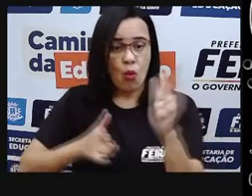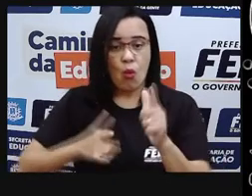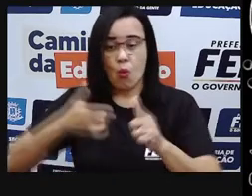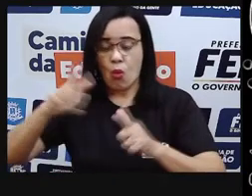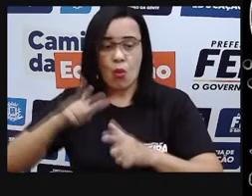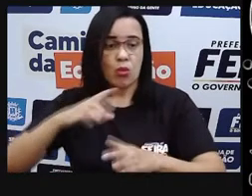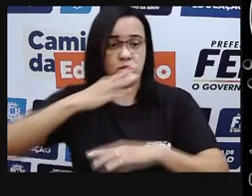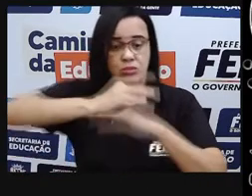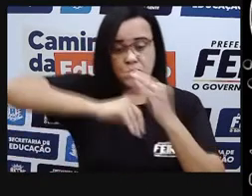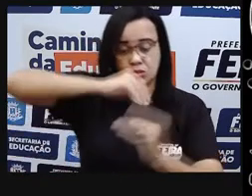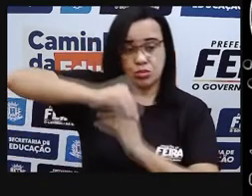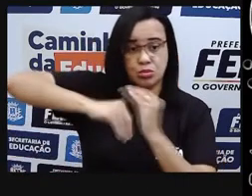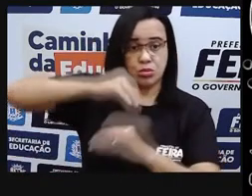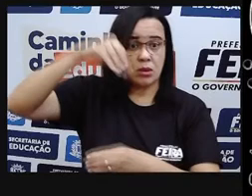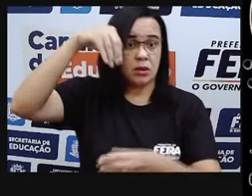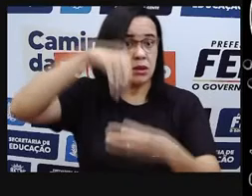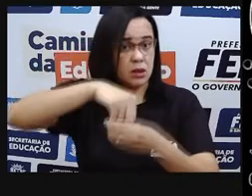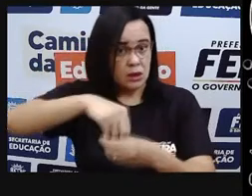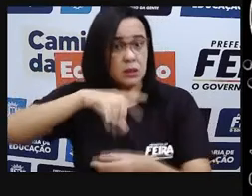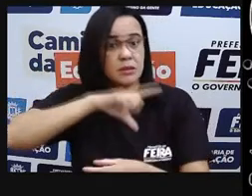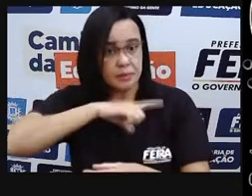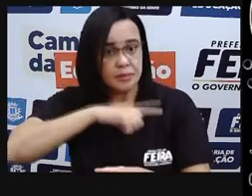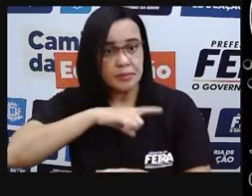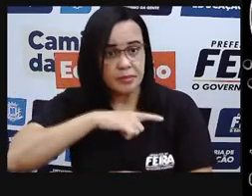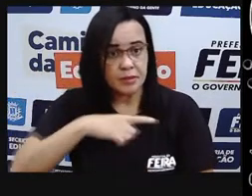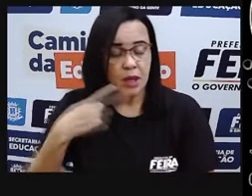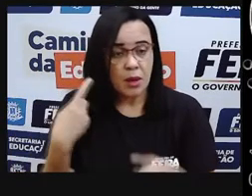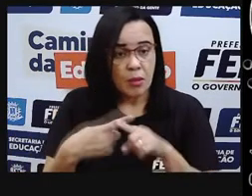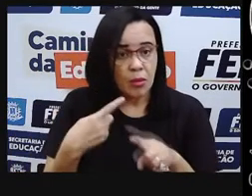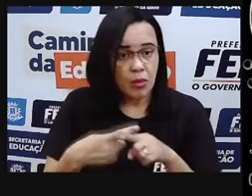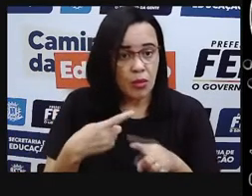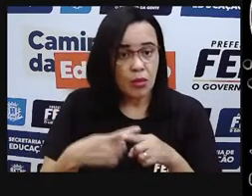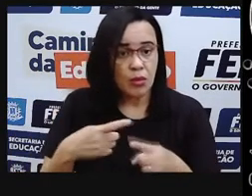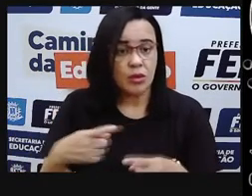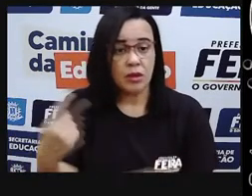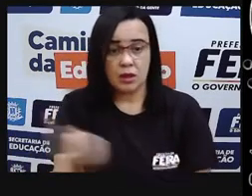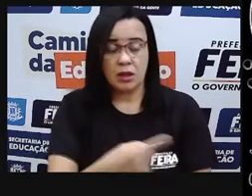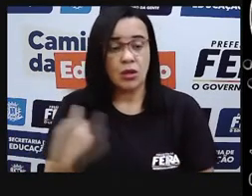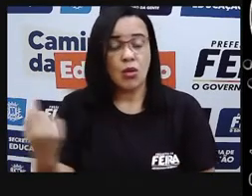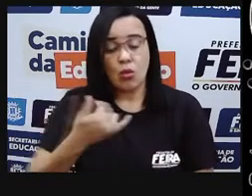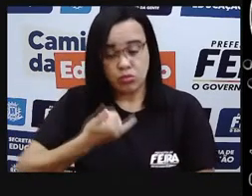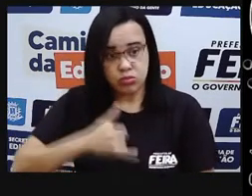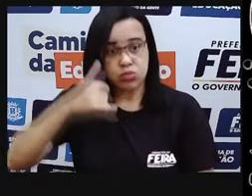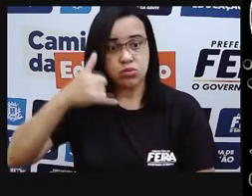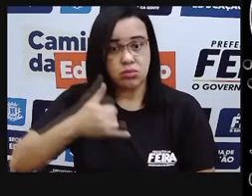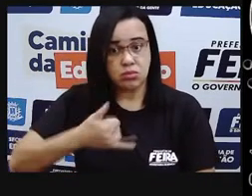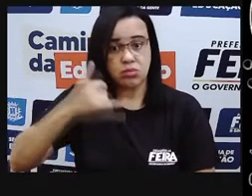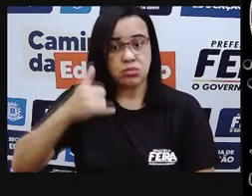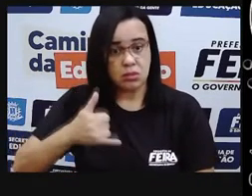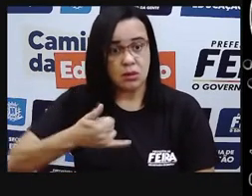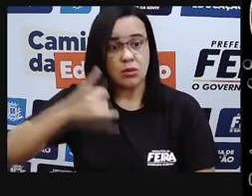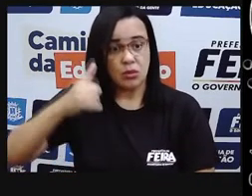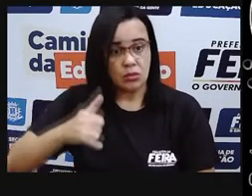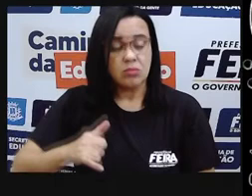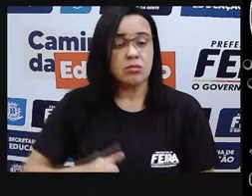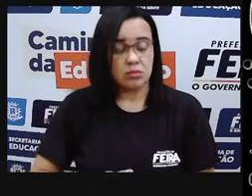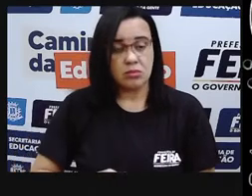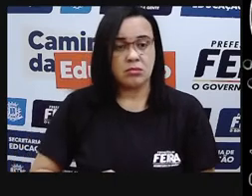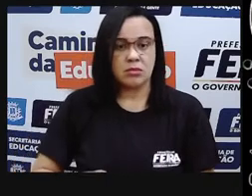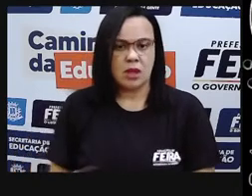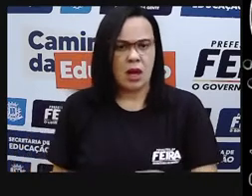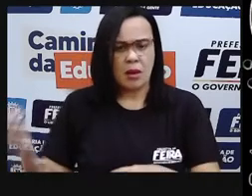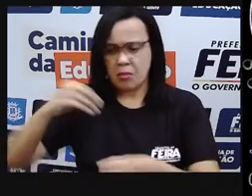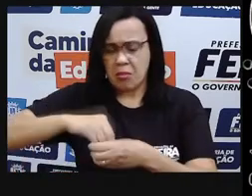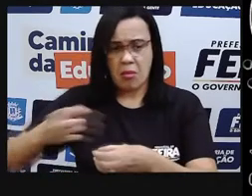acabam se tornando caros, tá? Porque a gente tem uma energia que não é renovável, que ela não vai ser reposta